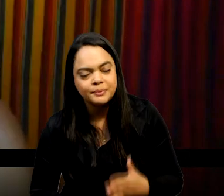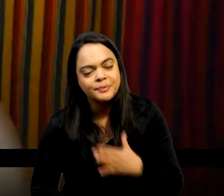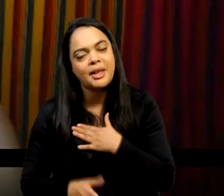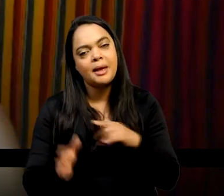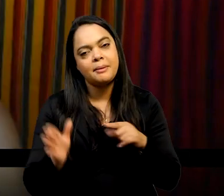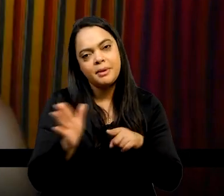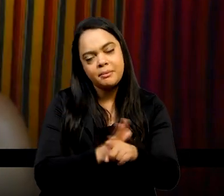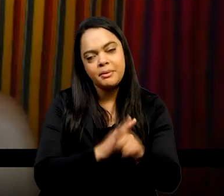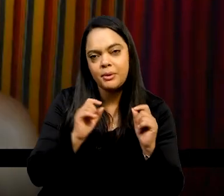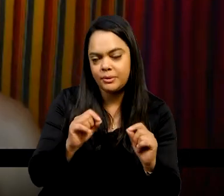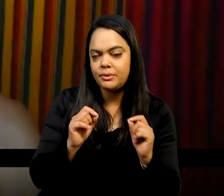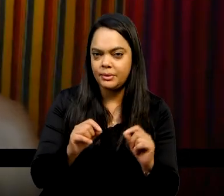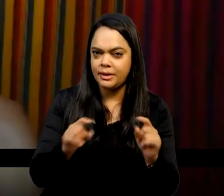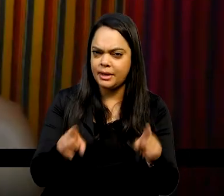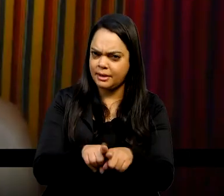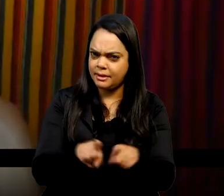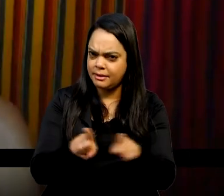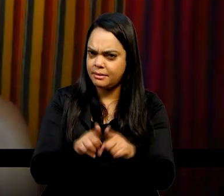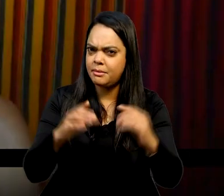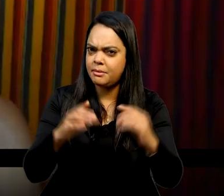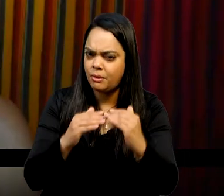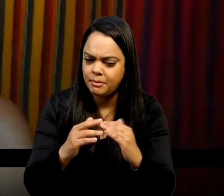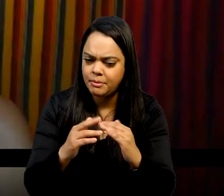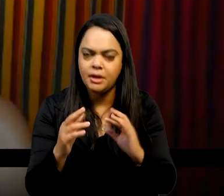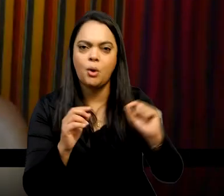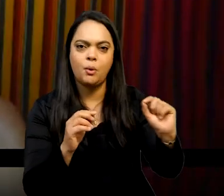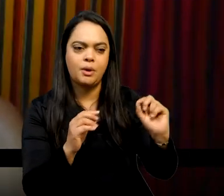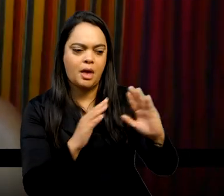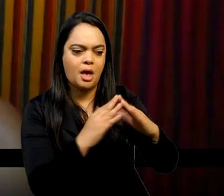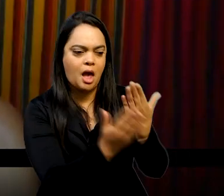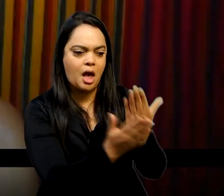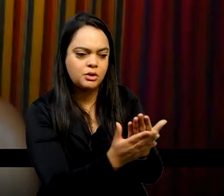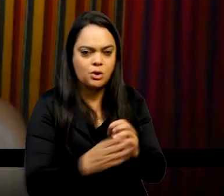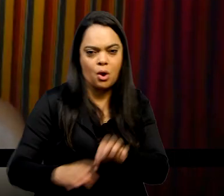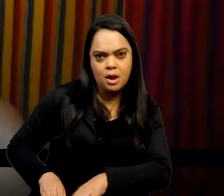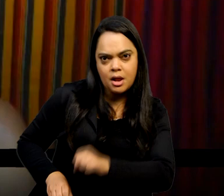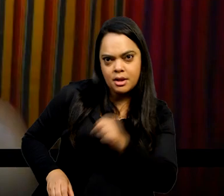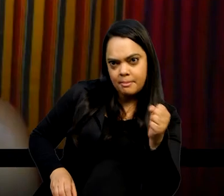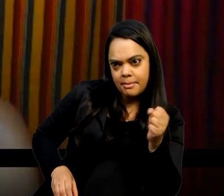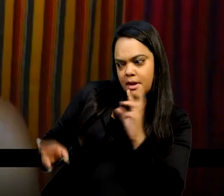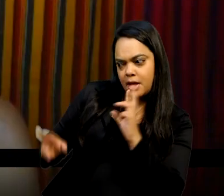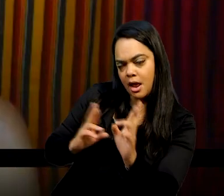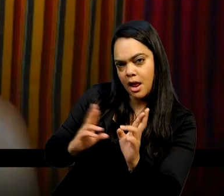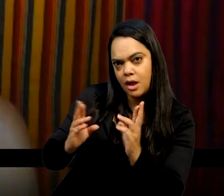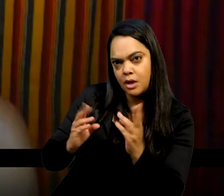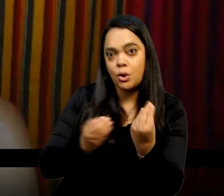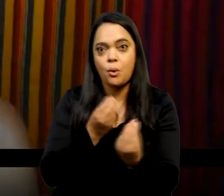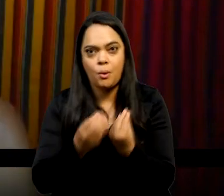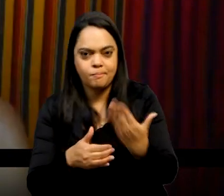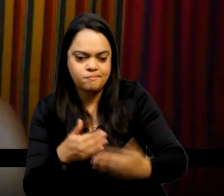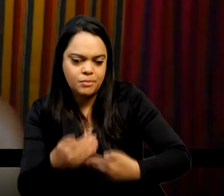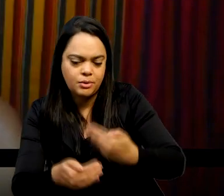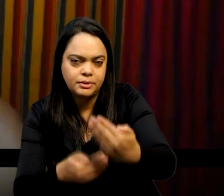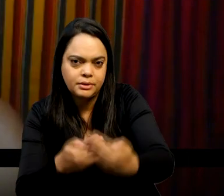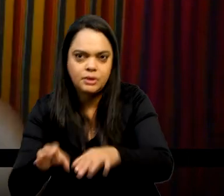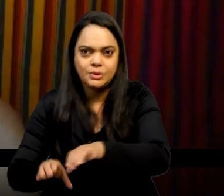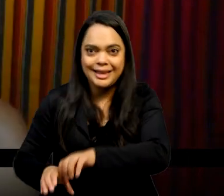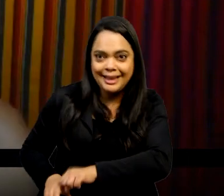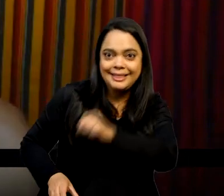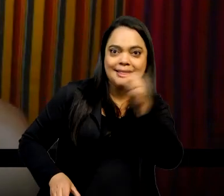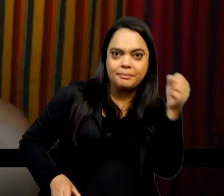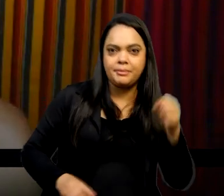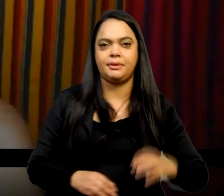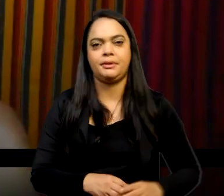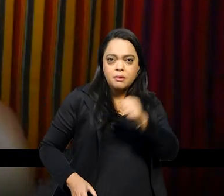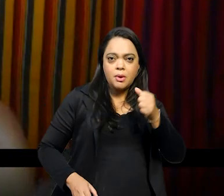direção das relações entre a história da independência do Brasil, nosso processo de independência e os processos de independência dos demais